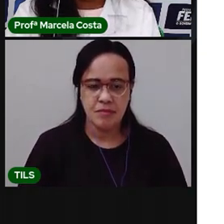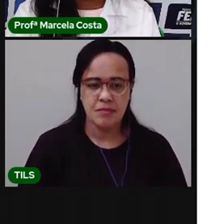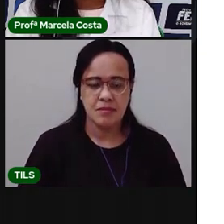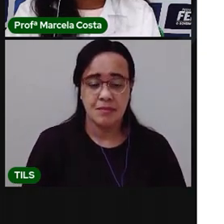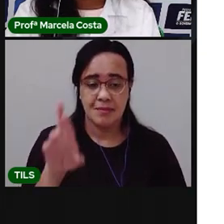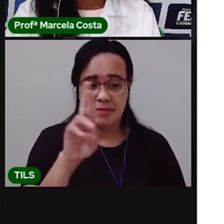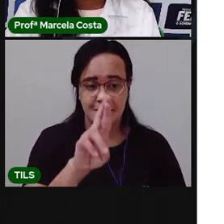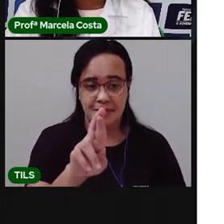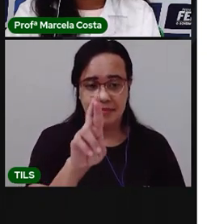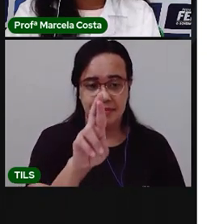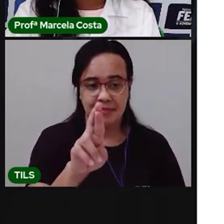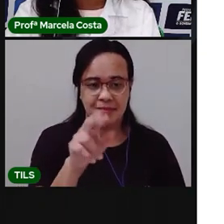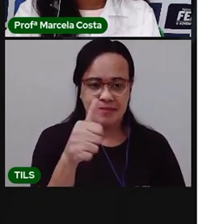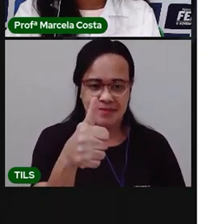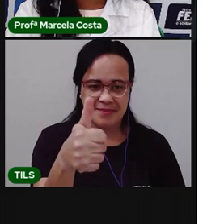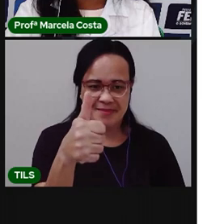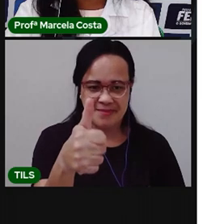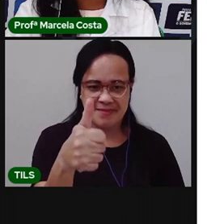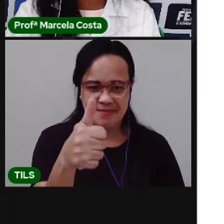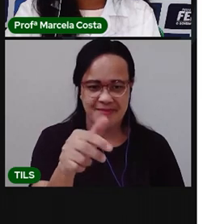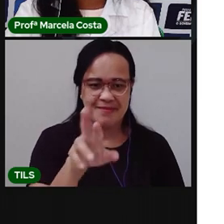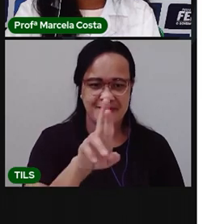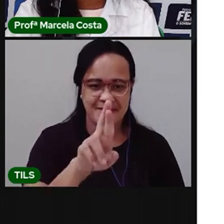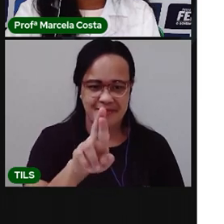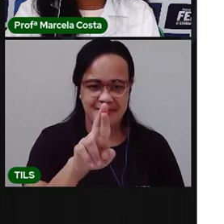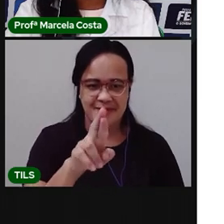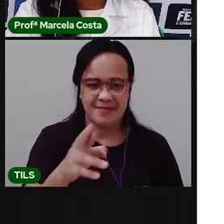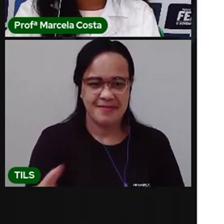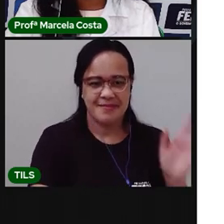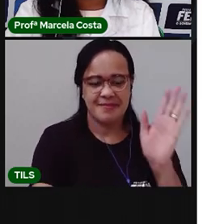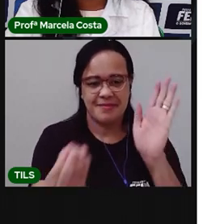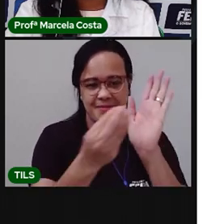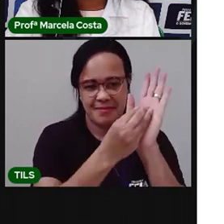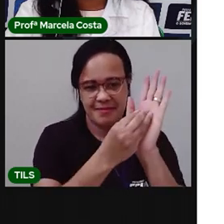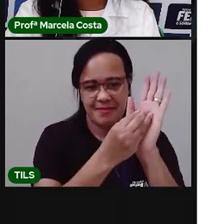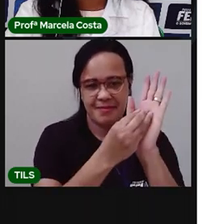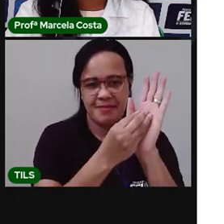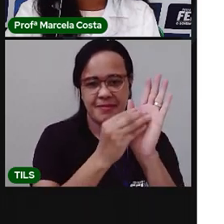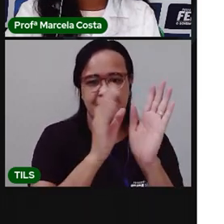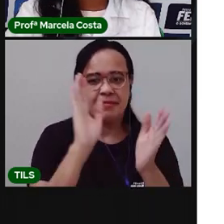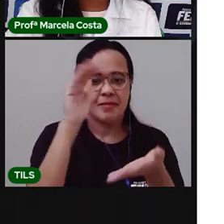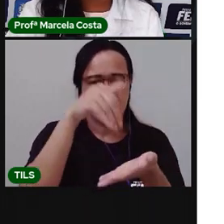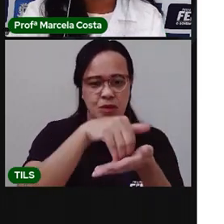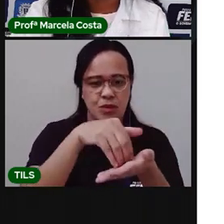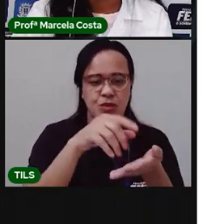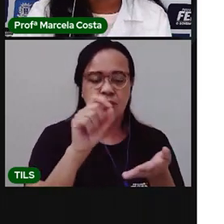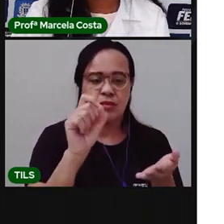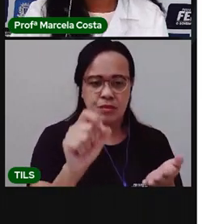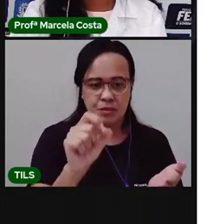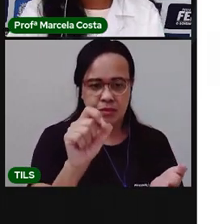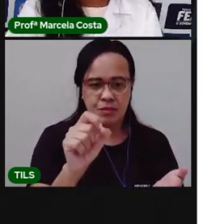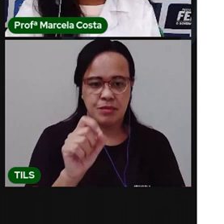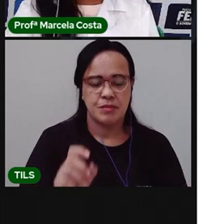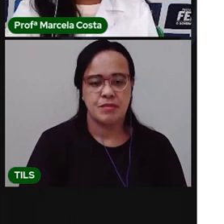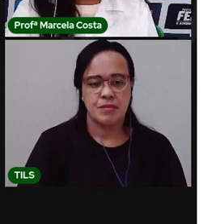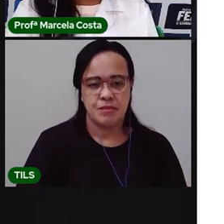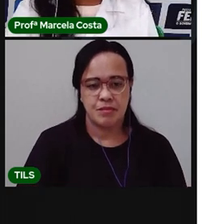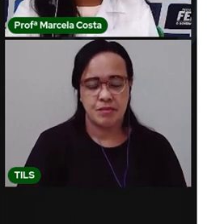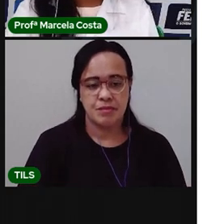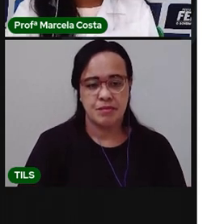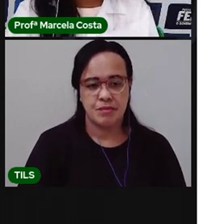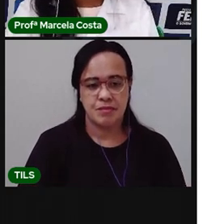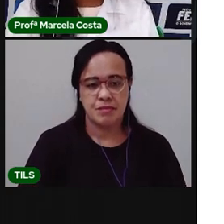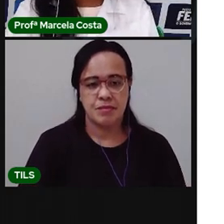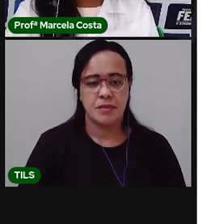R. Isso aí. E aí a gente vem e coloca nesse final aqui. Agora, vamos